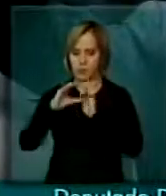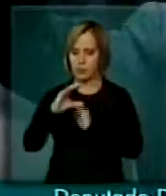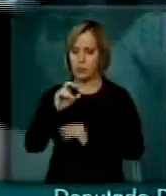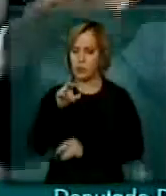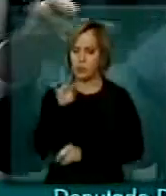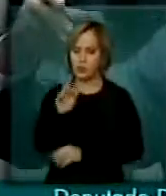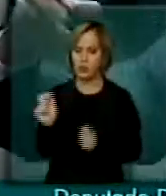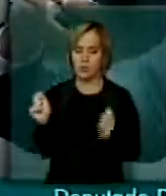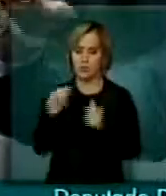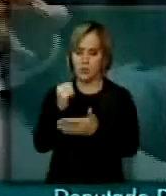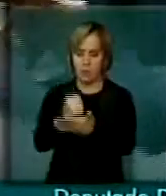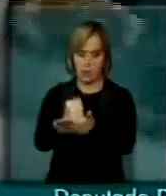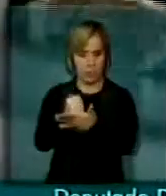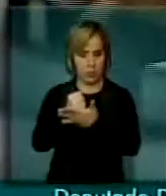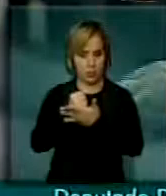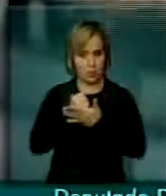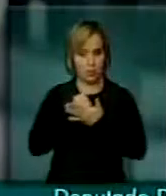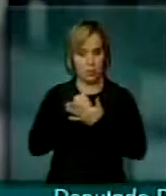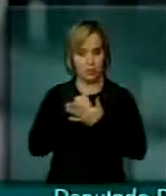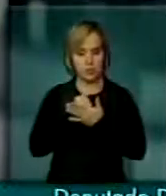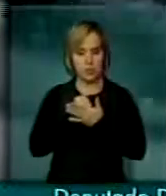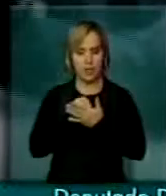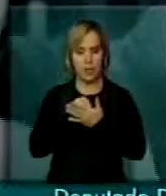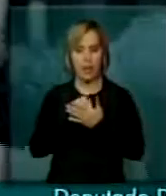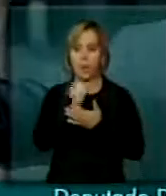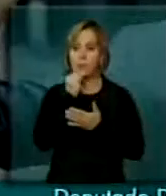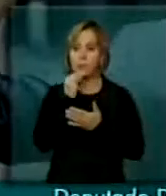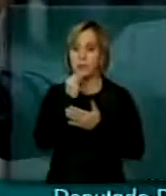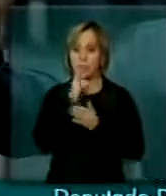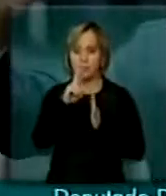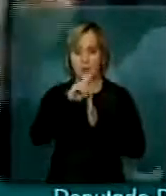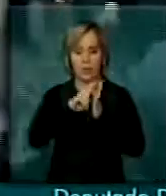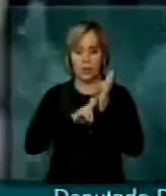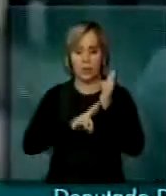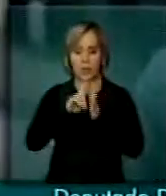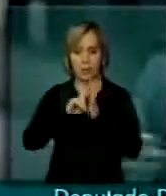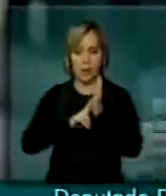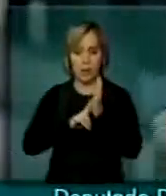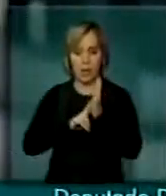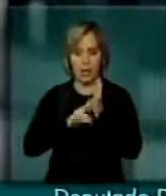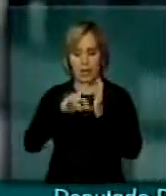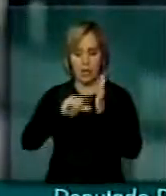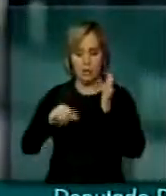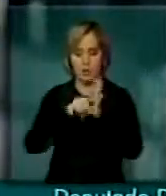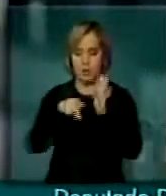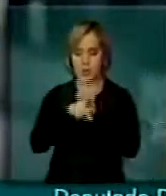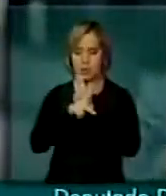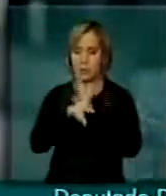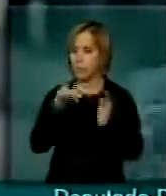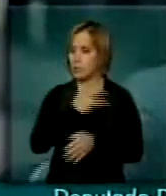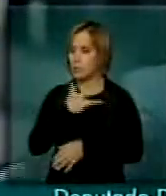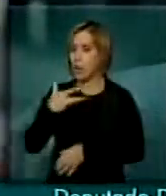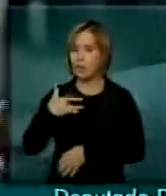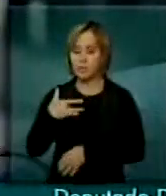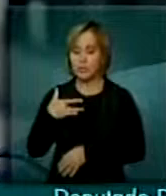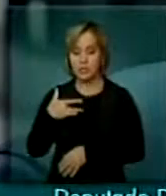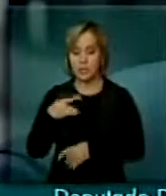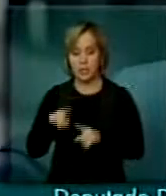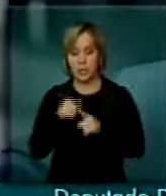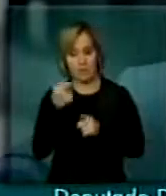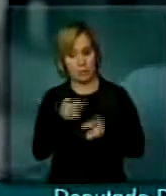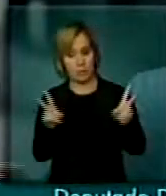ajudasse a regulamentar a emenda da saúde, por exemplo, e essa discussão da jornada maturar